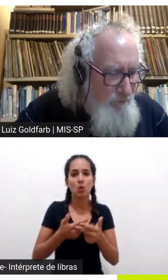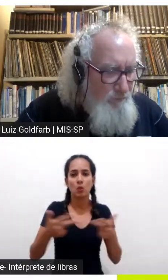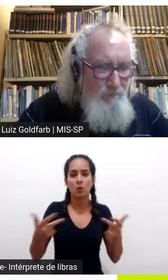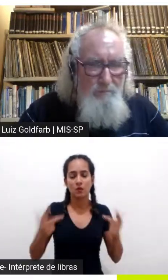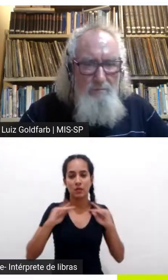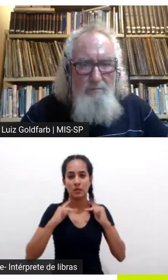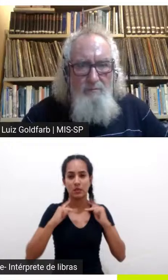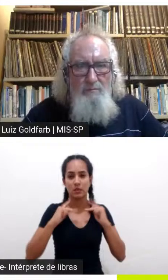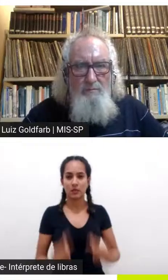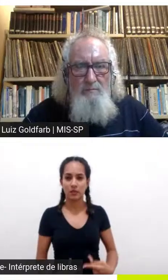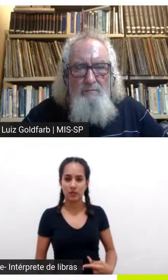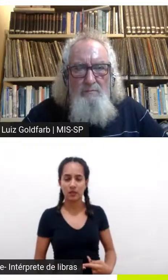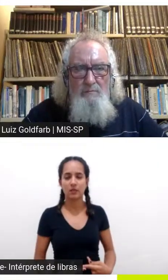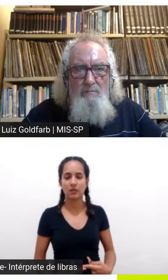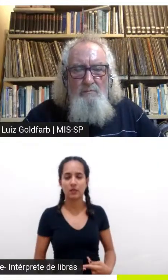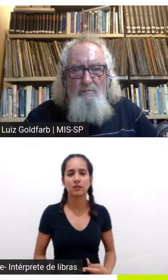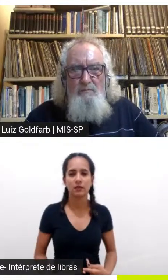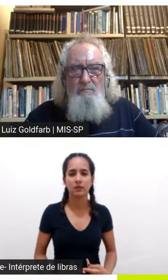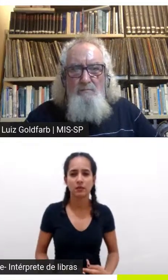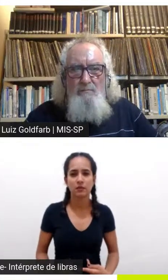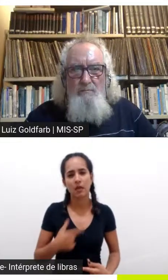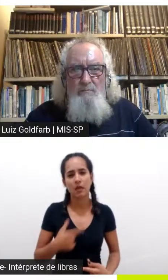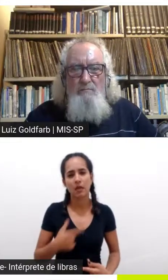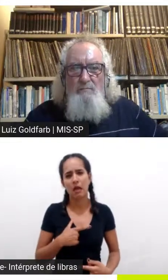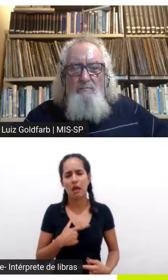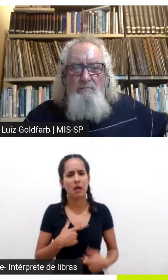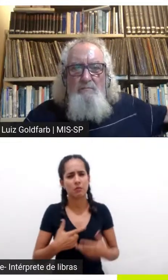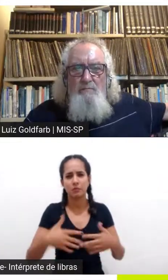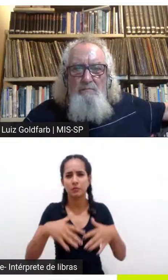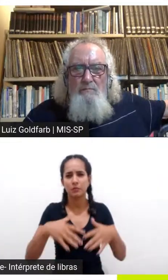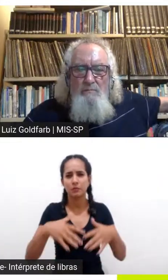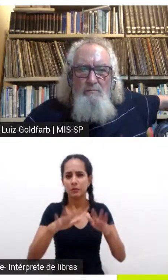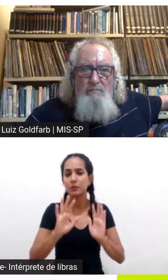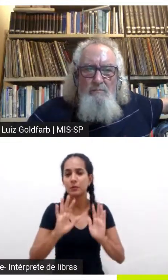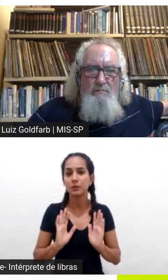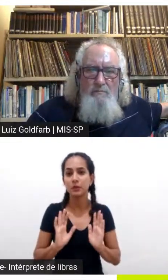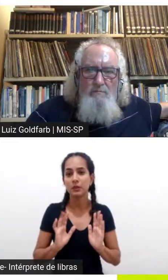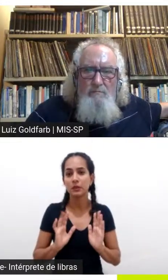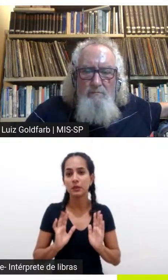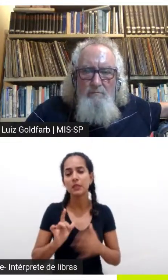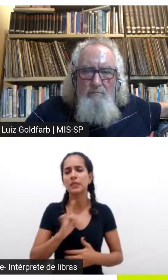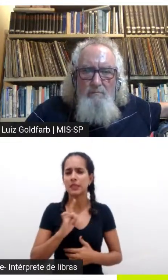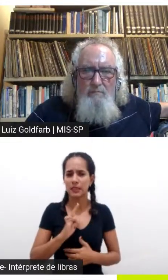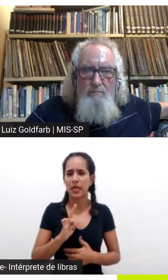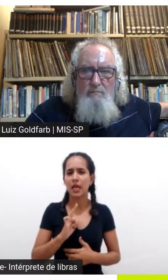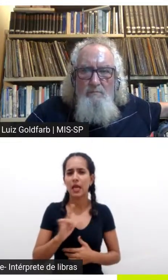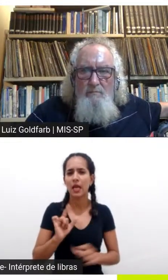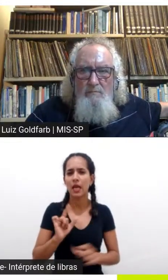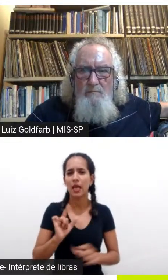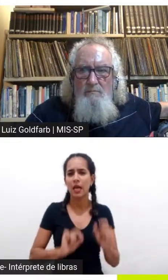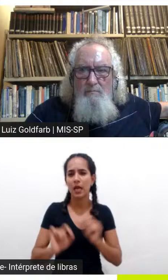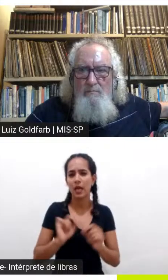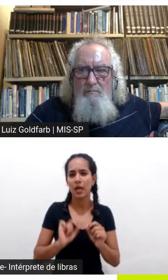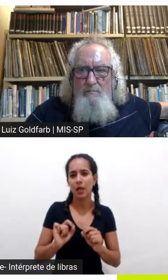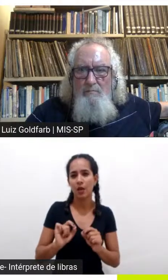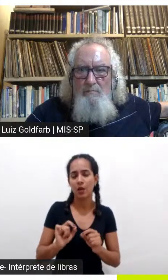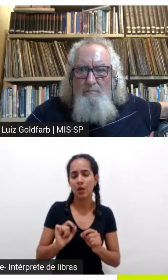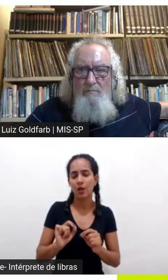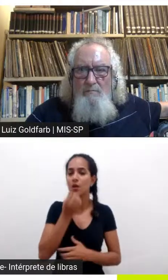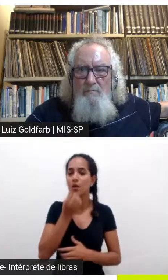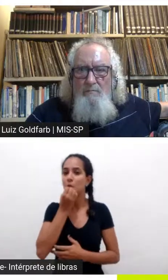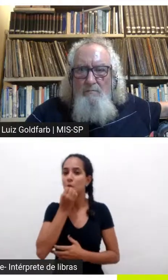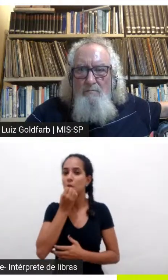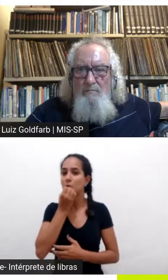ser vão viver sei lá 150, 200 anos então sempre vai vir um fardo digamos uma benesse e um fardo